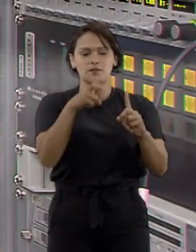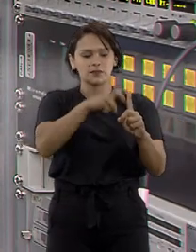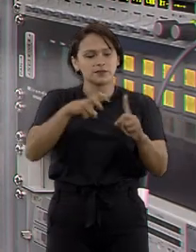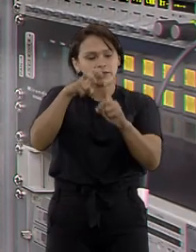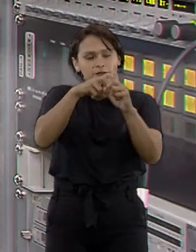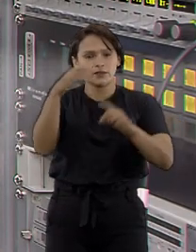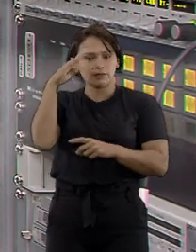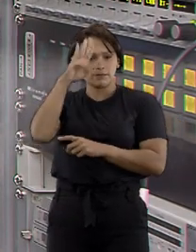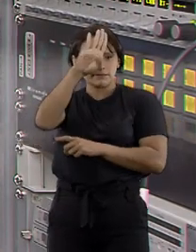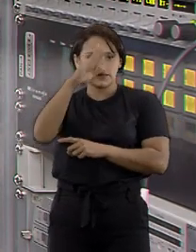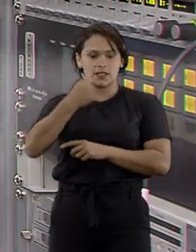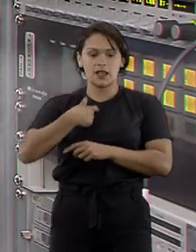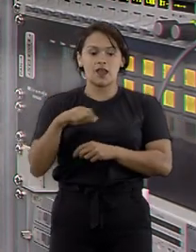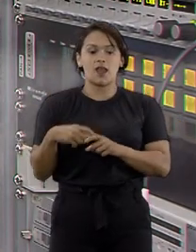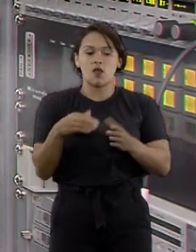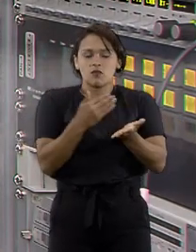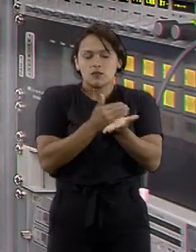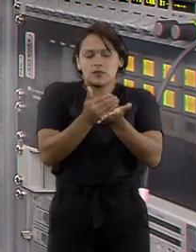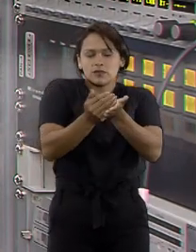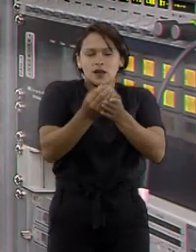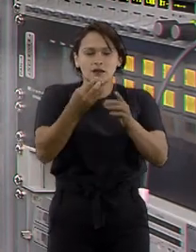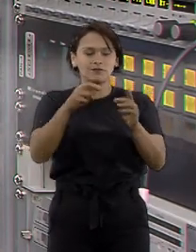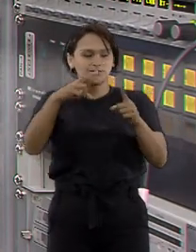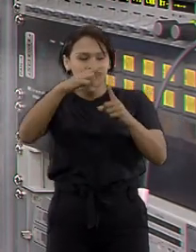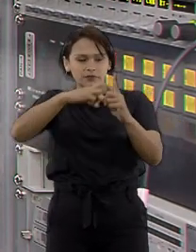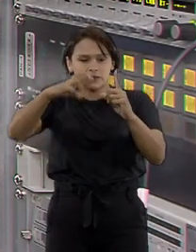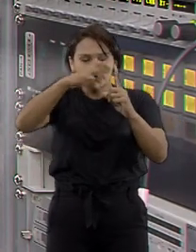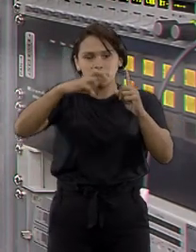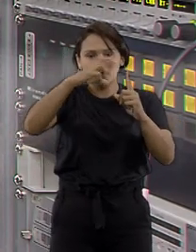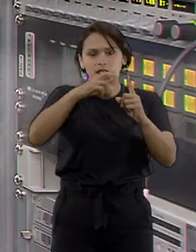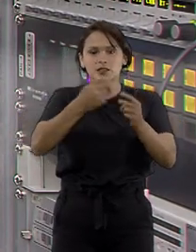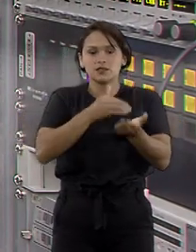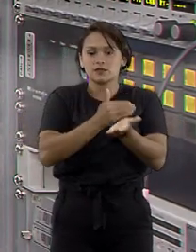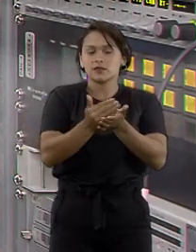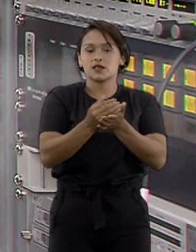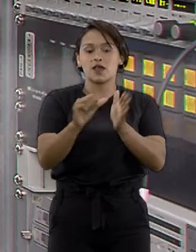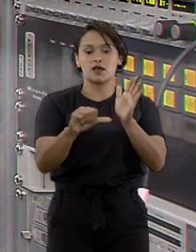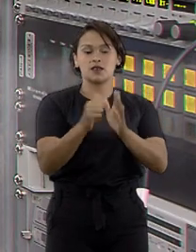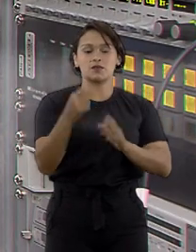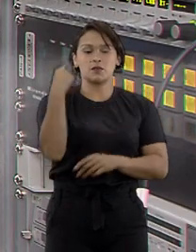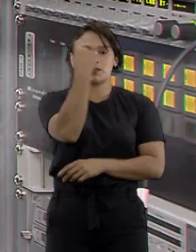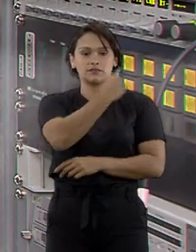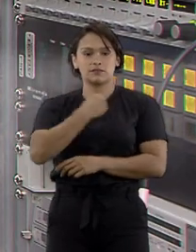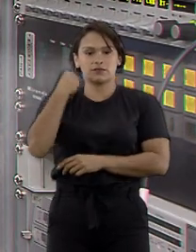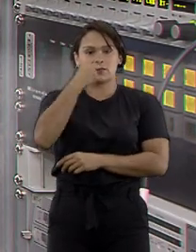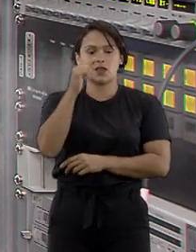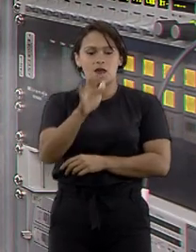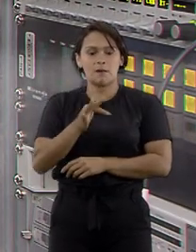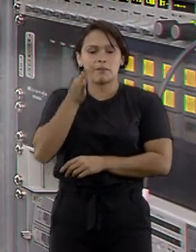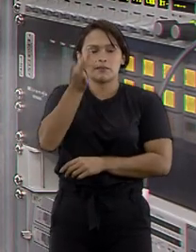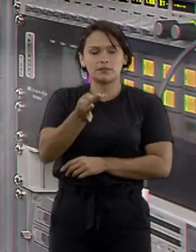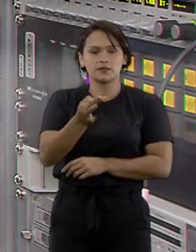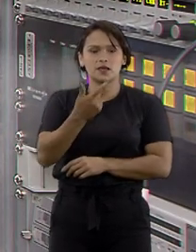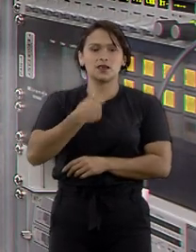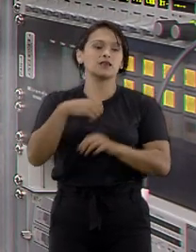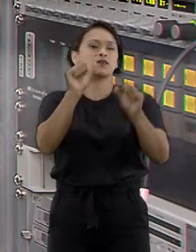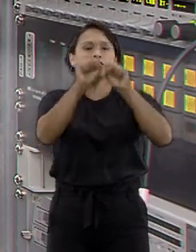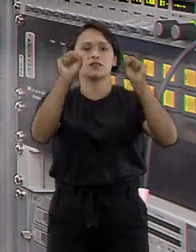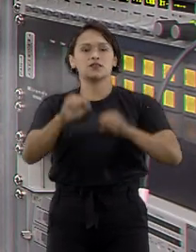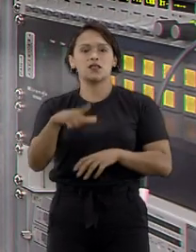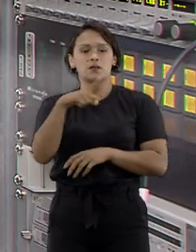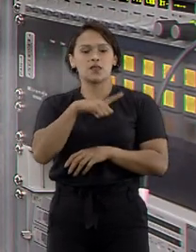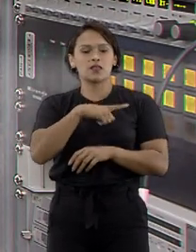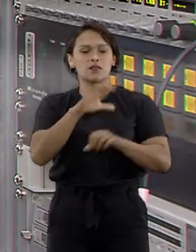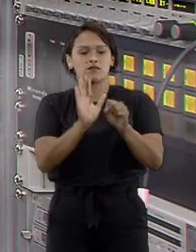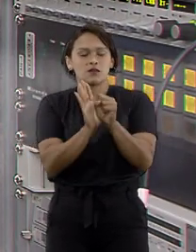Cibernética do Exército. As autoridades iniciaram uma investigação sobre o caso. Nas primeiras 24 horas após a invasão, o